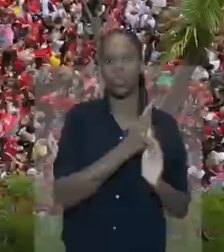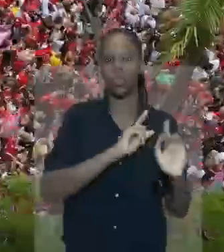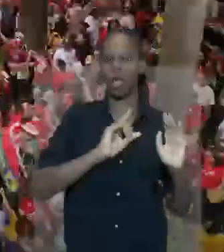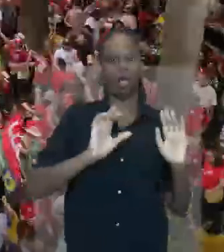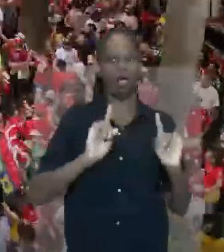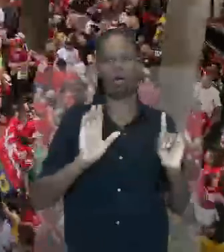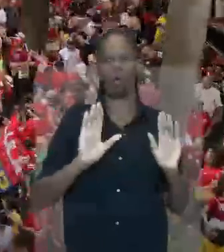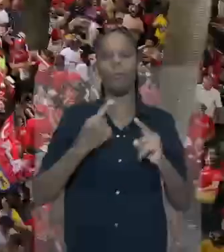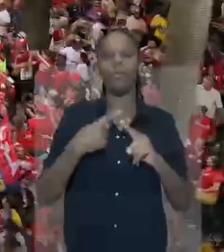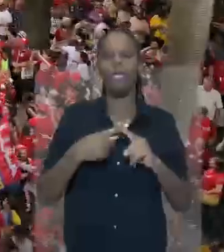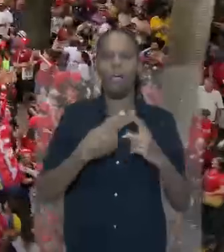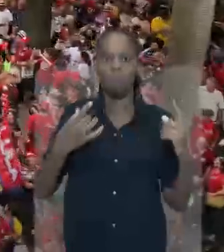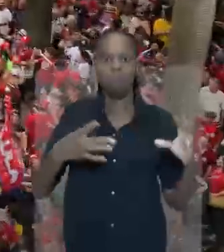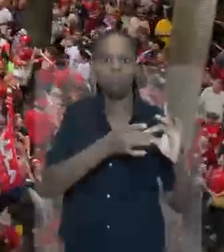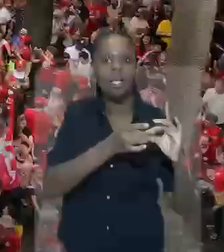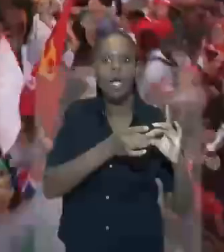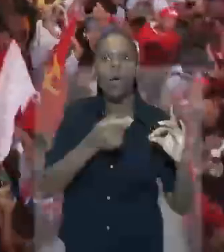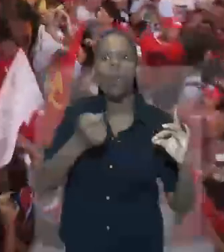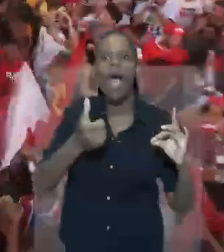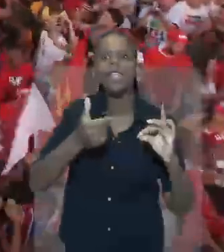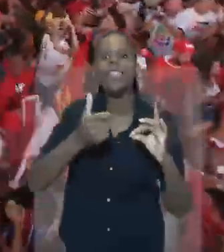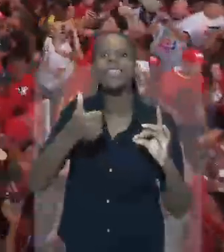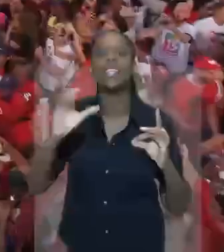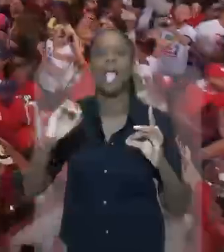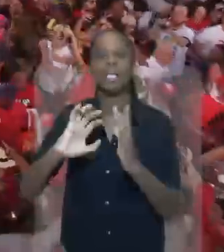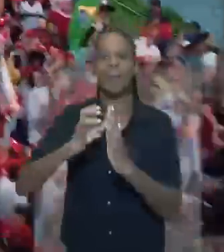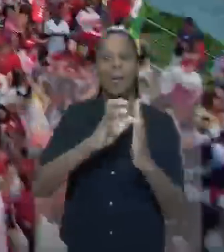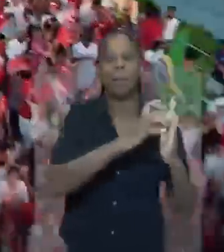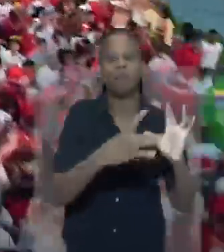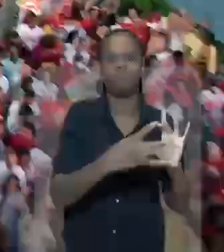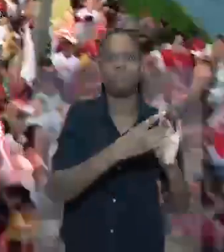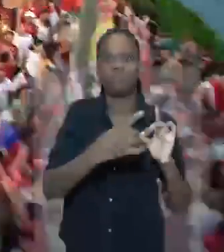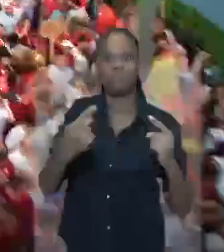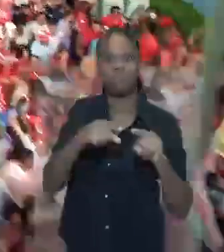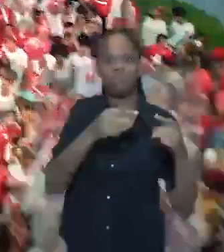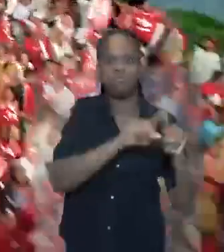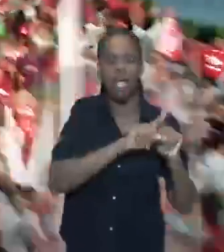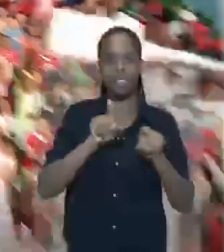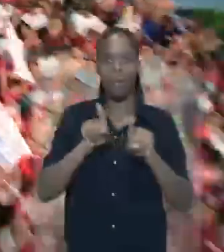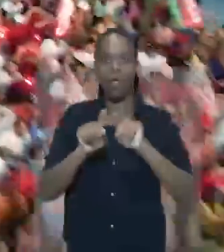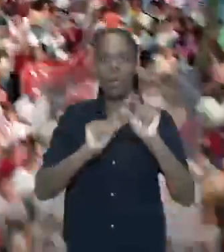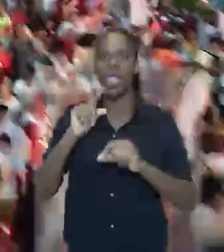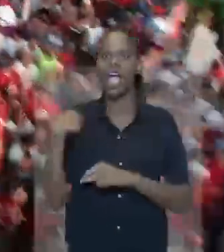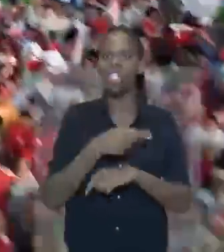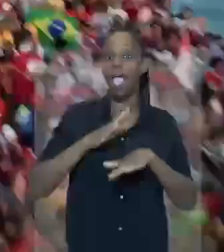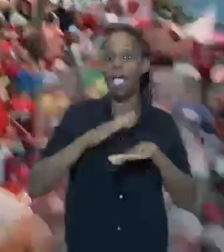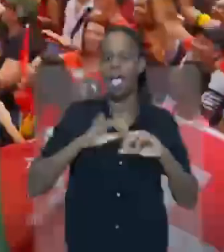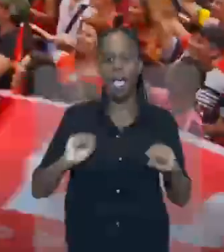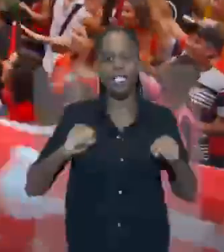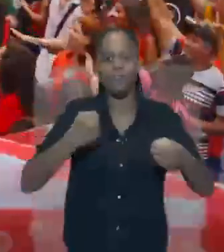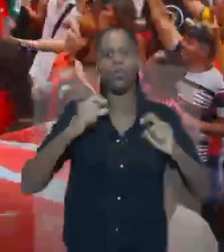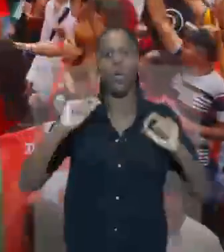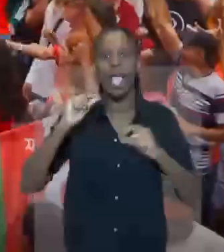A minha campanha agora não é a campanha de um partido só. Primeiro porque nós fizemos aliança com quase dez partidos